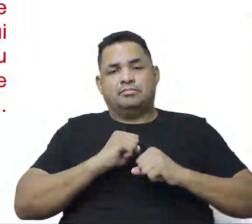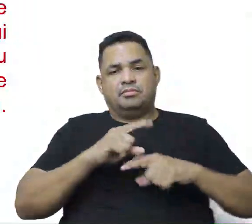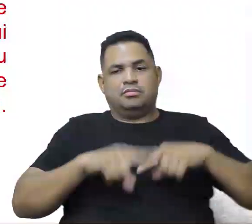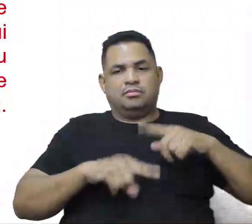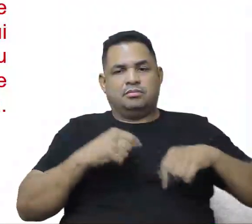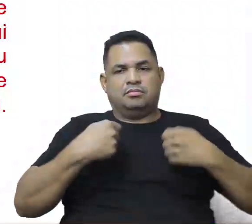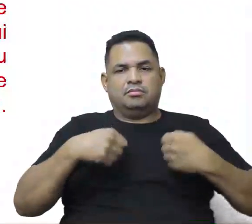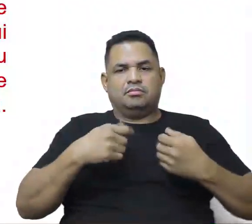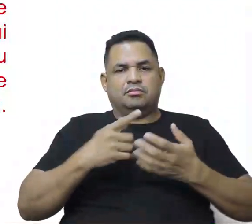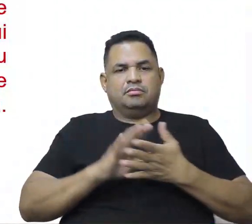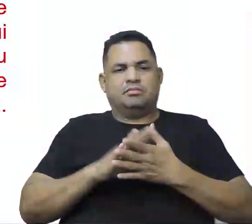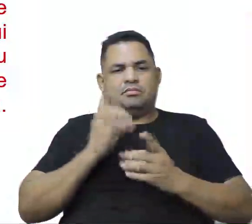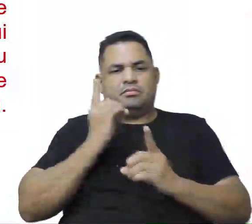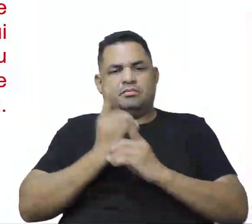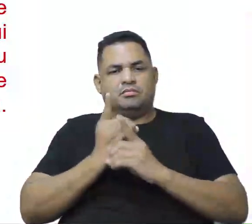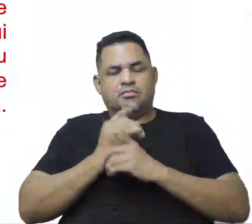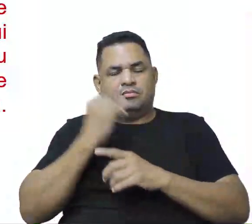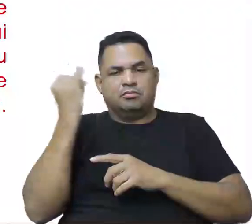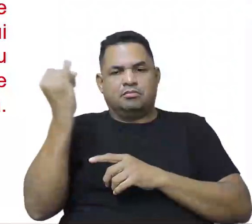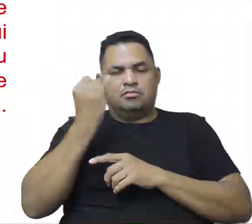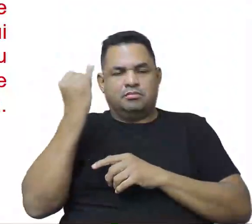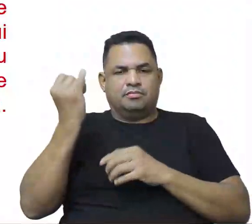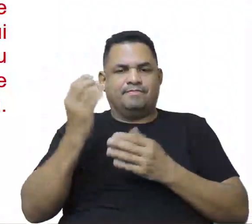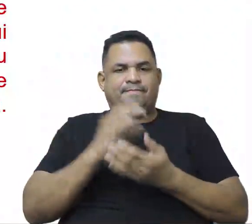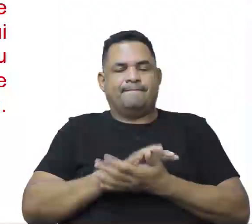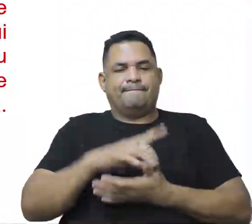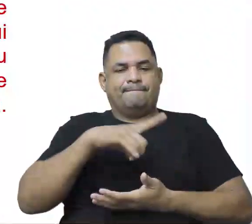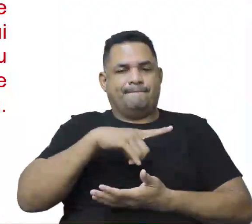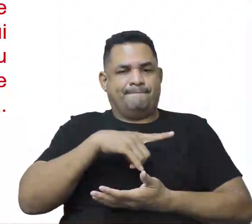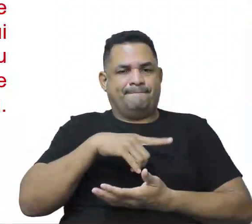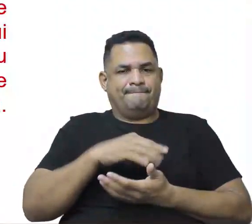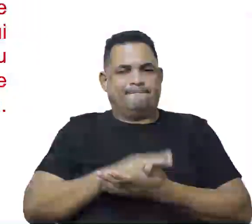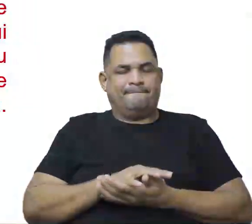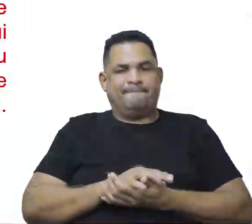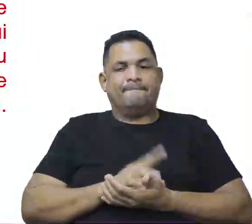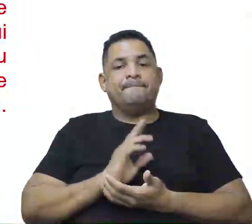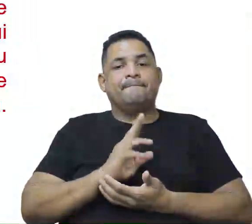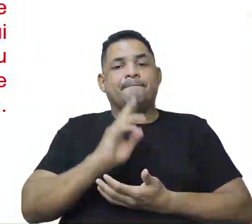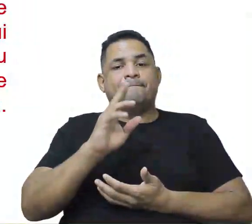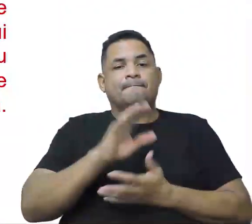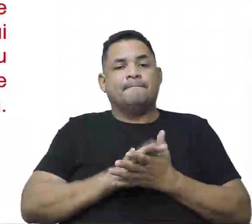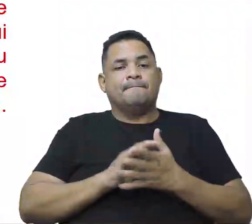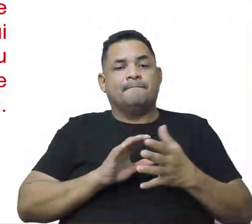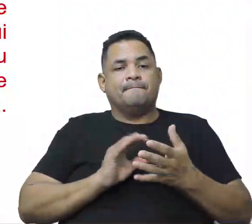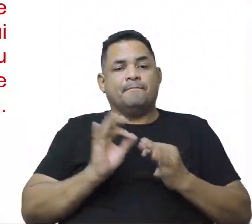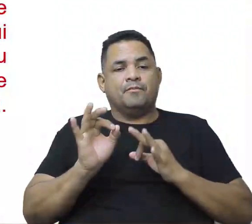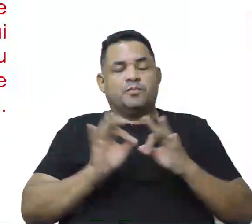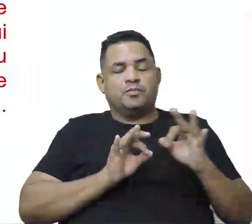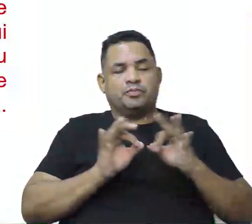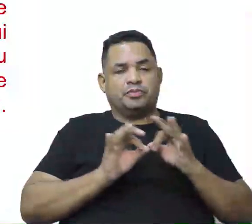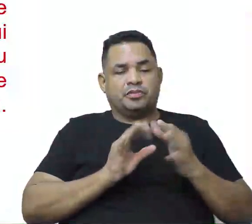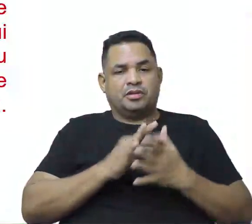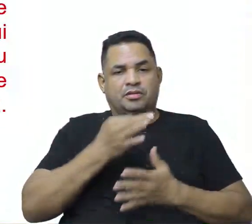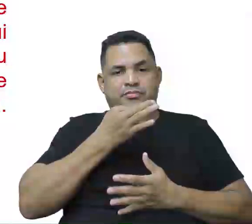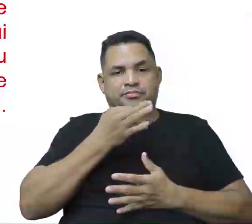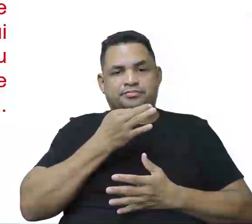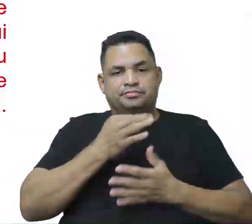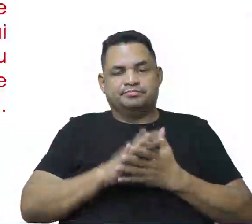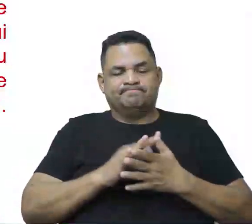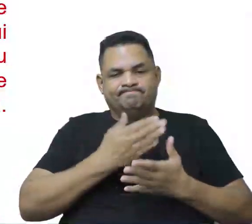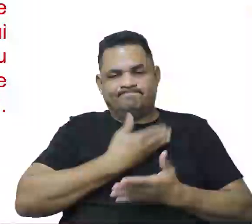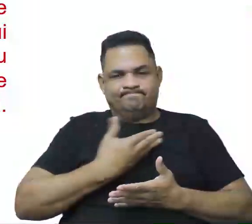precisamos achar realmente importante possuí-lo. Nesse processo, a formação da opinião pública